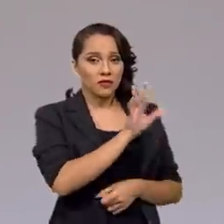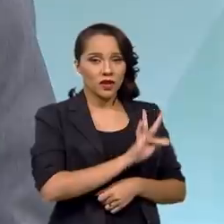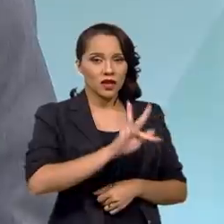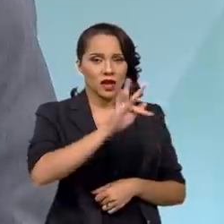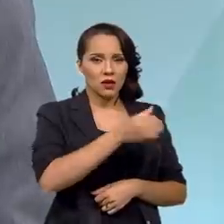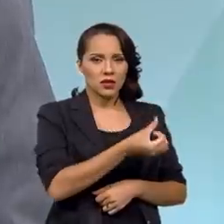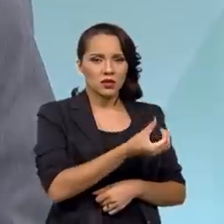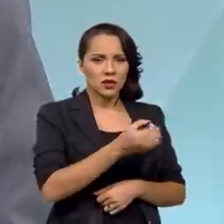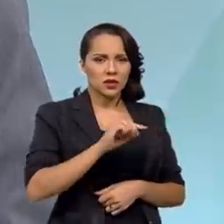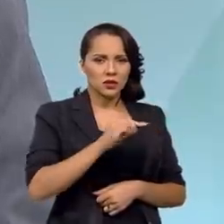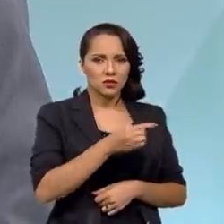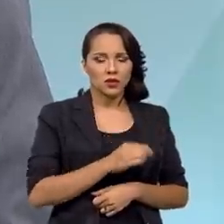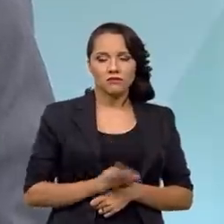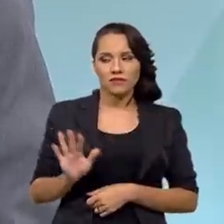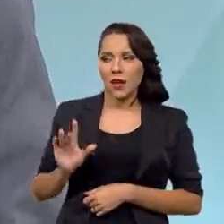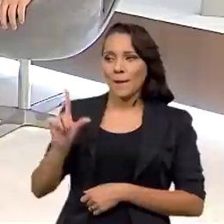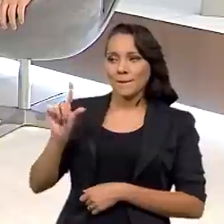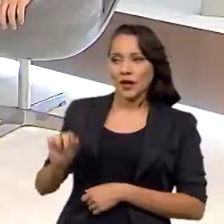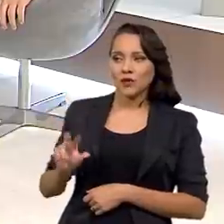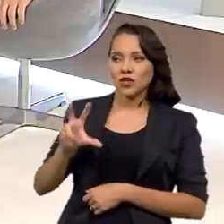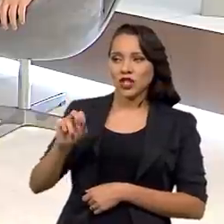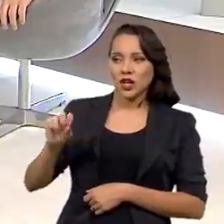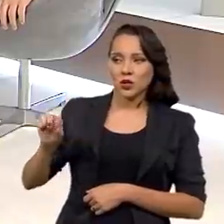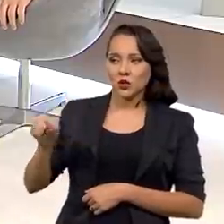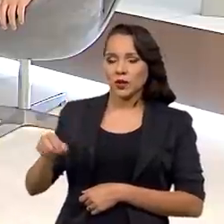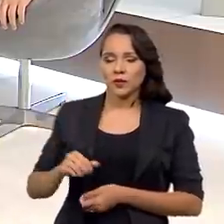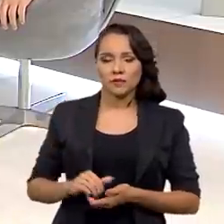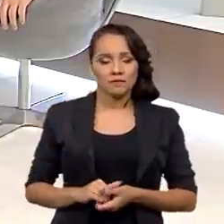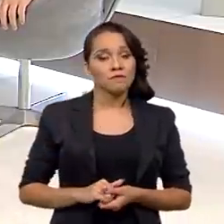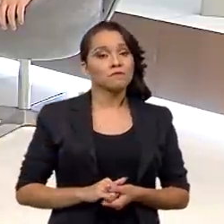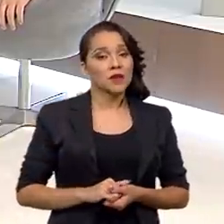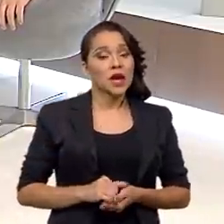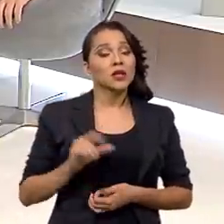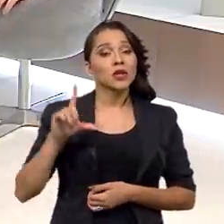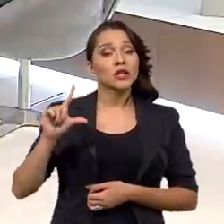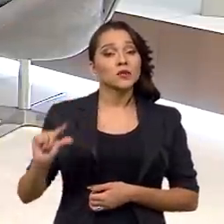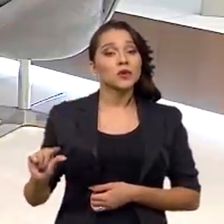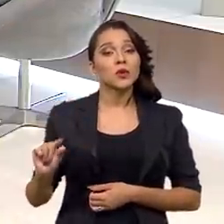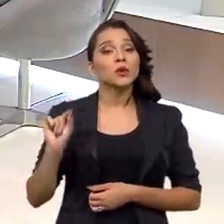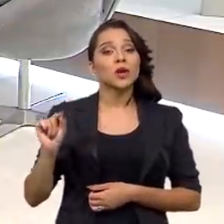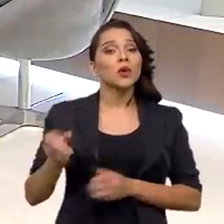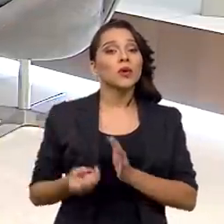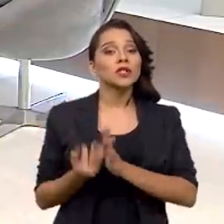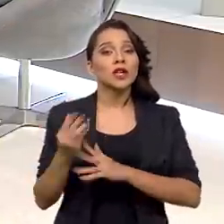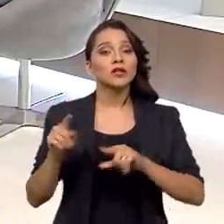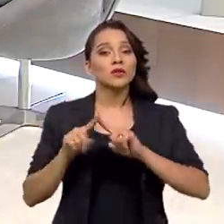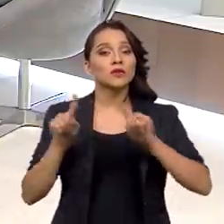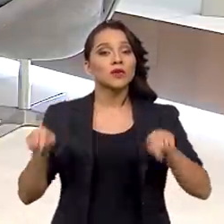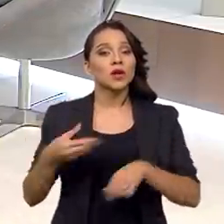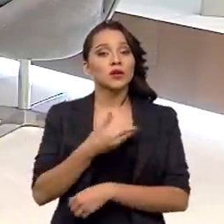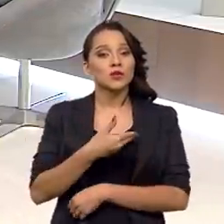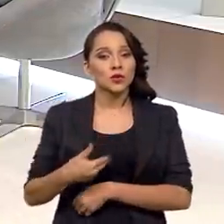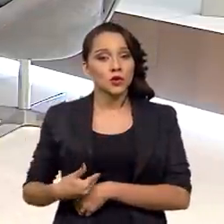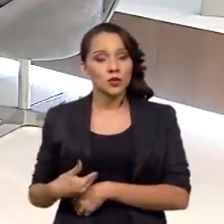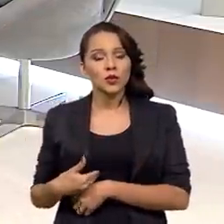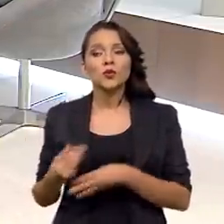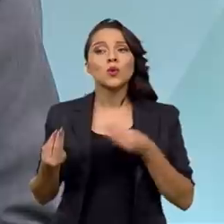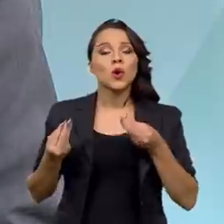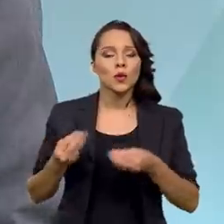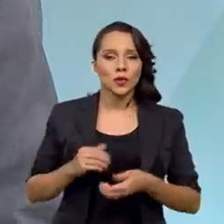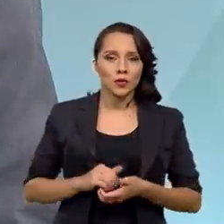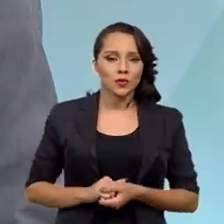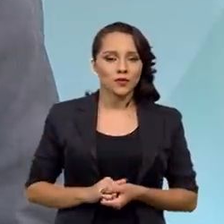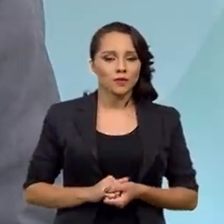hoje? É menos de 500 mil já. Menos de 500 mil. Então, nós estamos reduzindo o quê? O número de funcionários públicos. De que maneira?